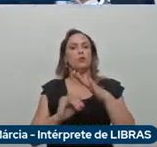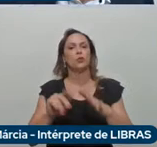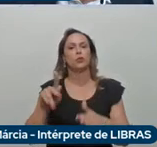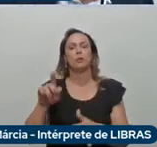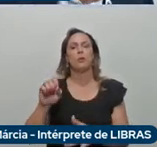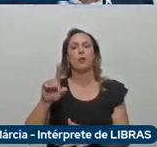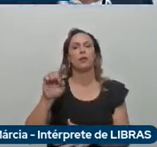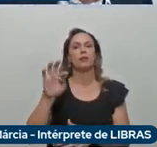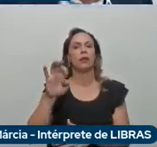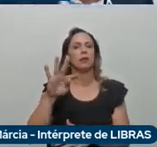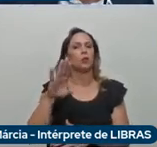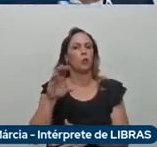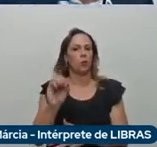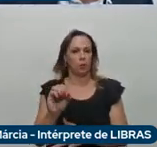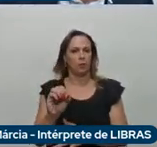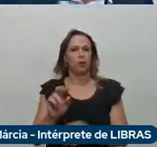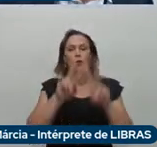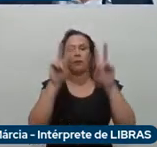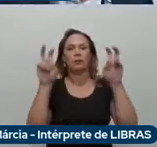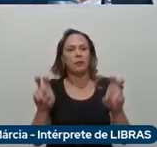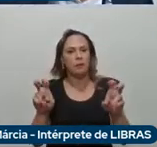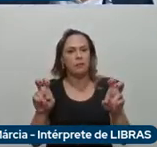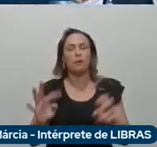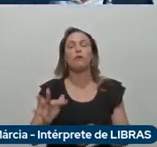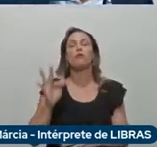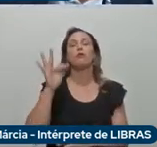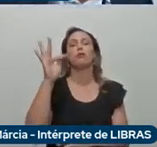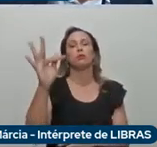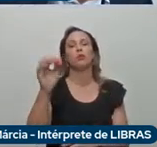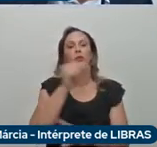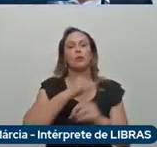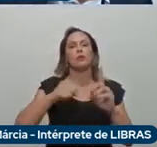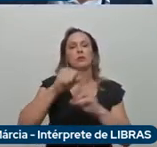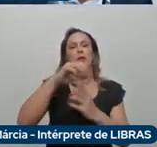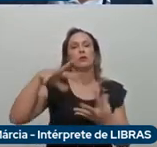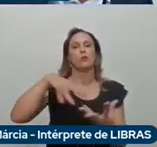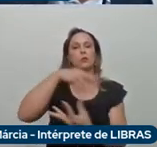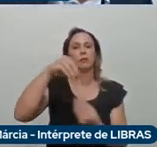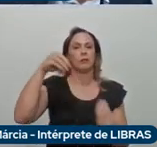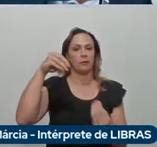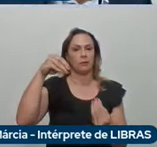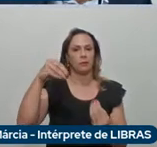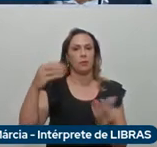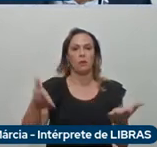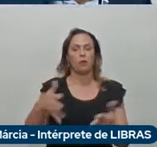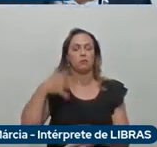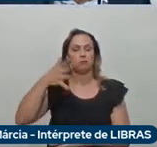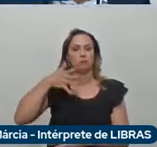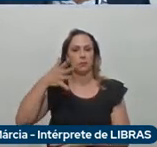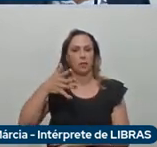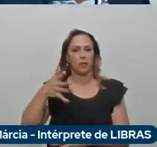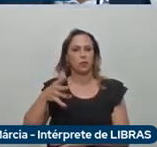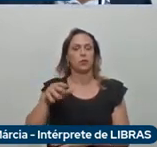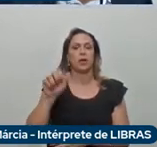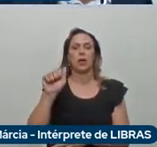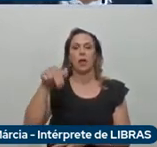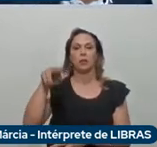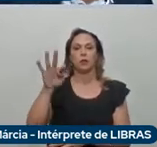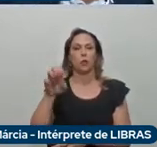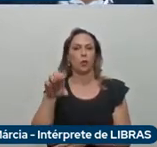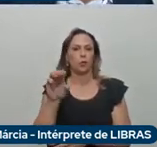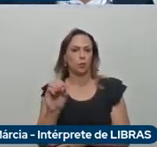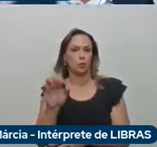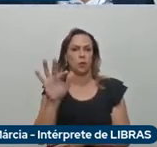Sustentável, com o presidente da Estelantes para a América do Sul, senhor Antônio Filosa. O engenheiro Antônio Filosa é